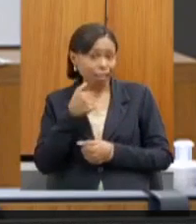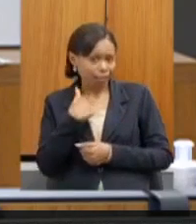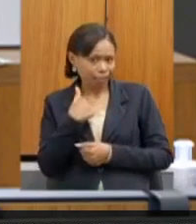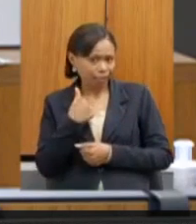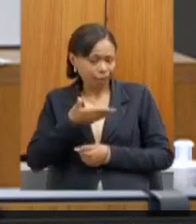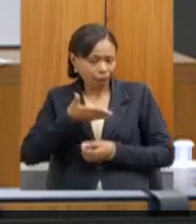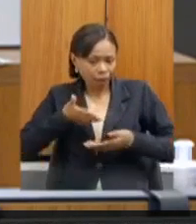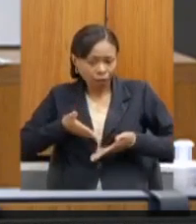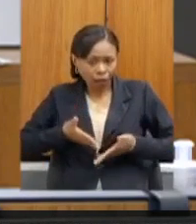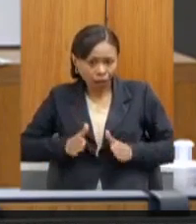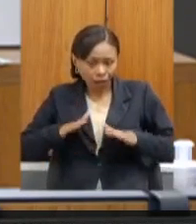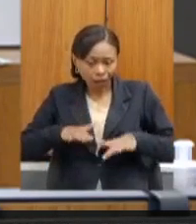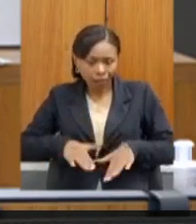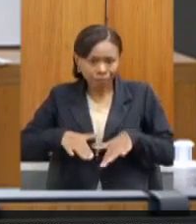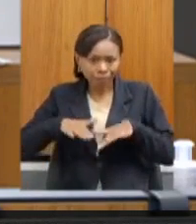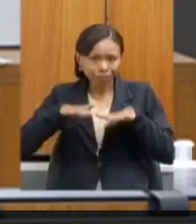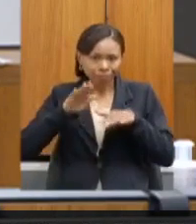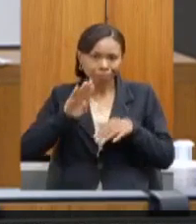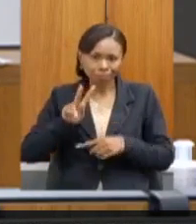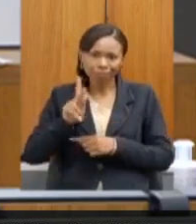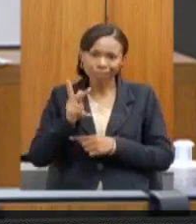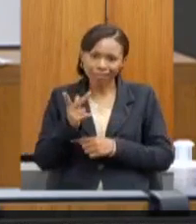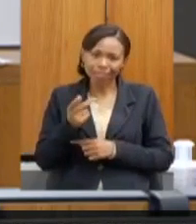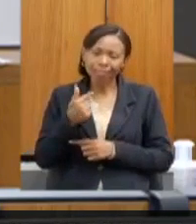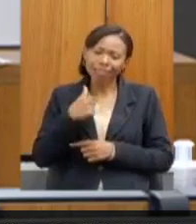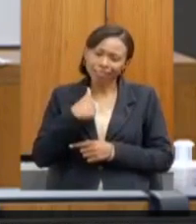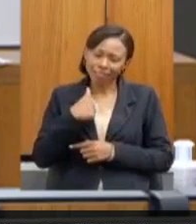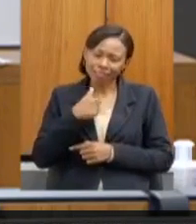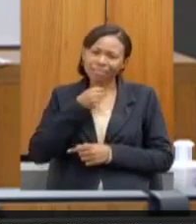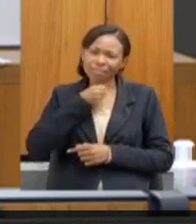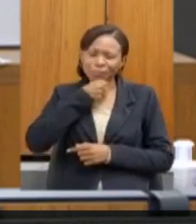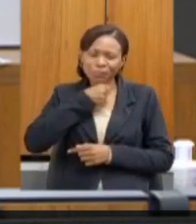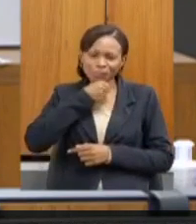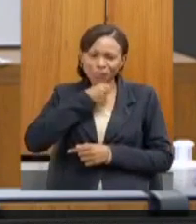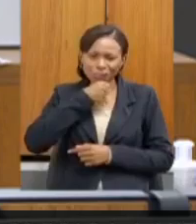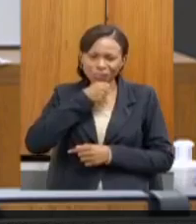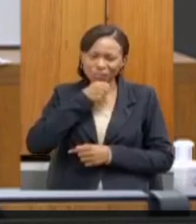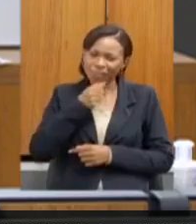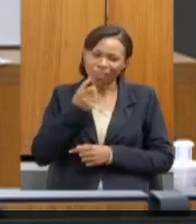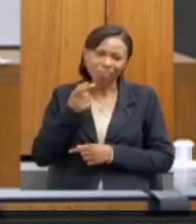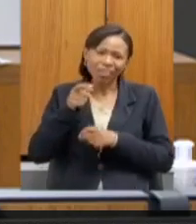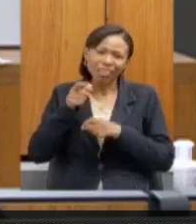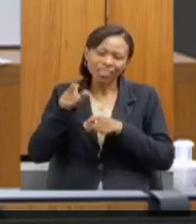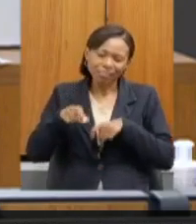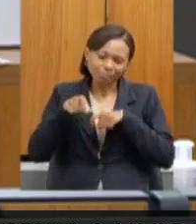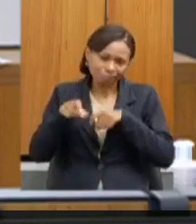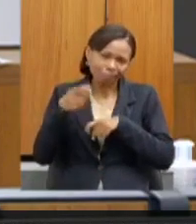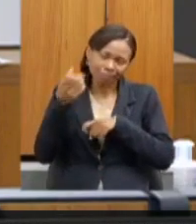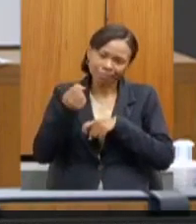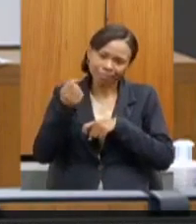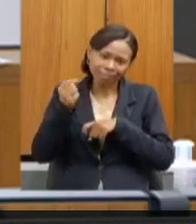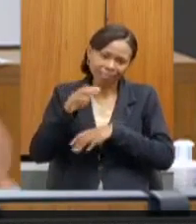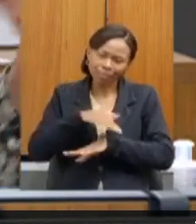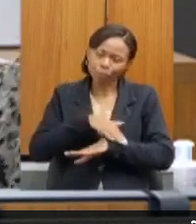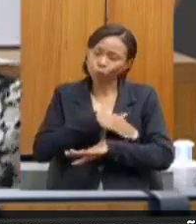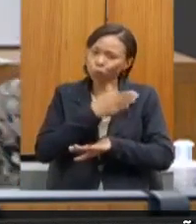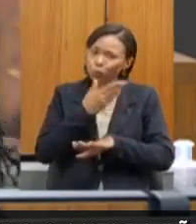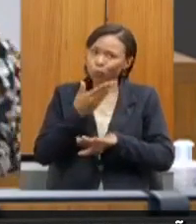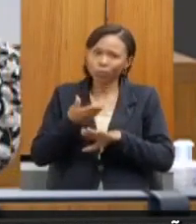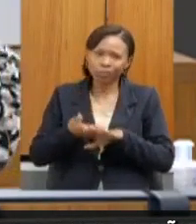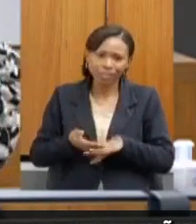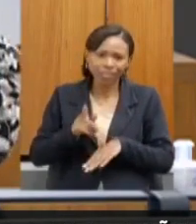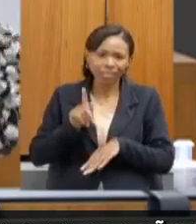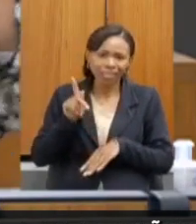criada em Belo Horizonte, apesar de ter avô que foi produtor de leite a vida inteira em Parade Minas, tive a